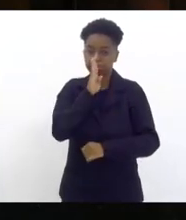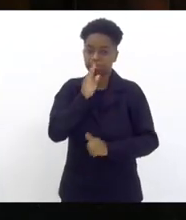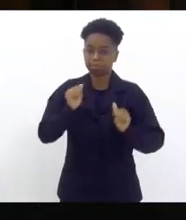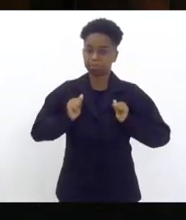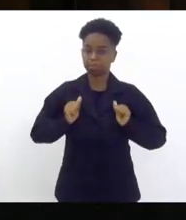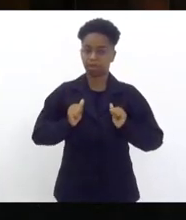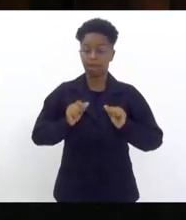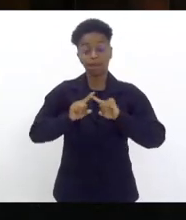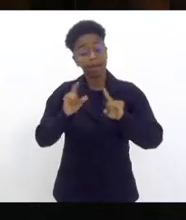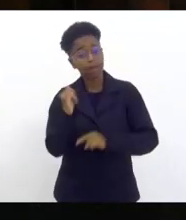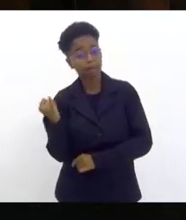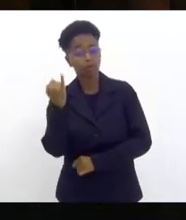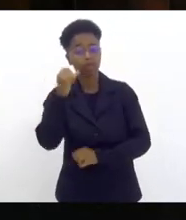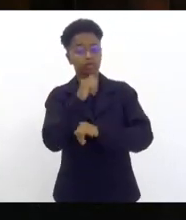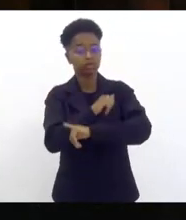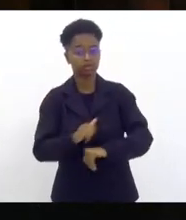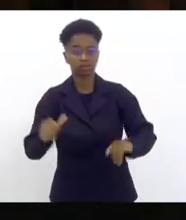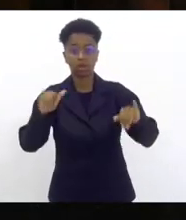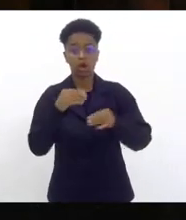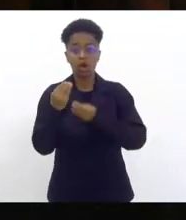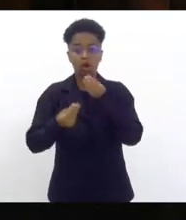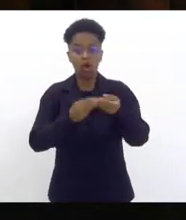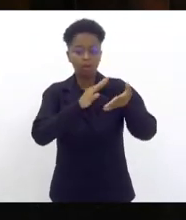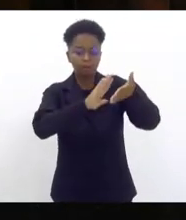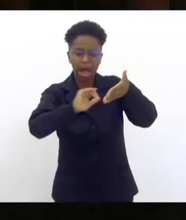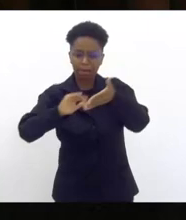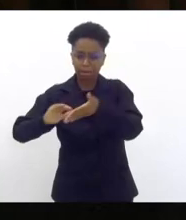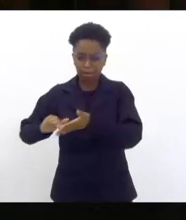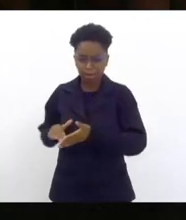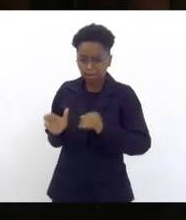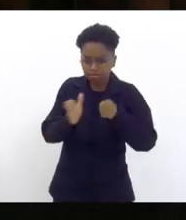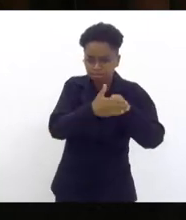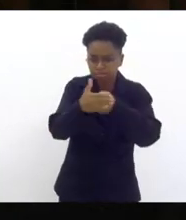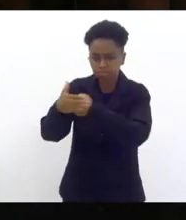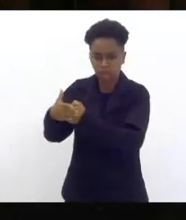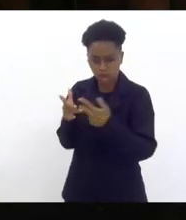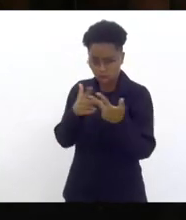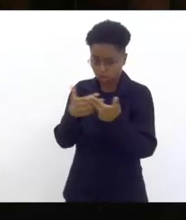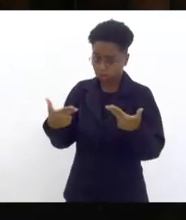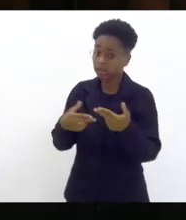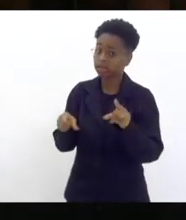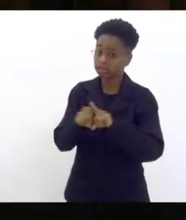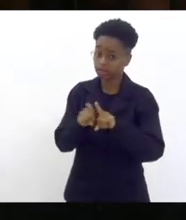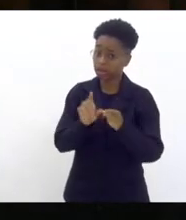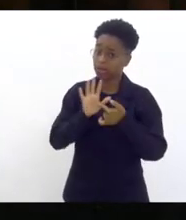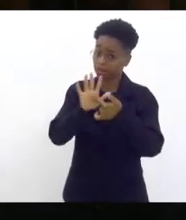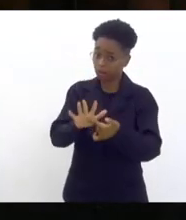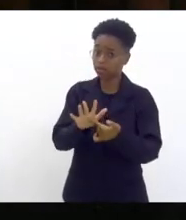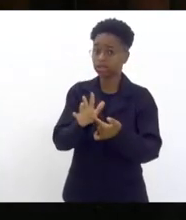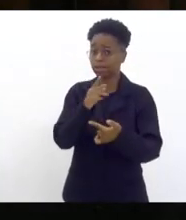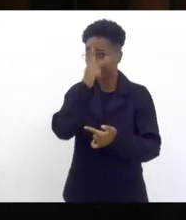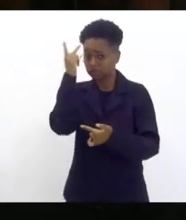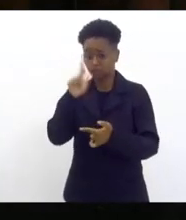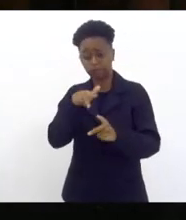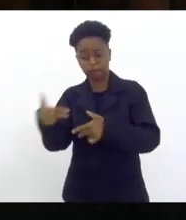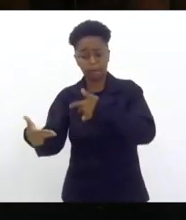o quanto que essa omissão e essa negligência também deixa corpos no chão